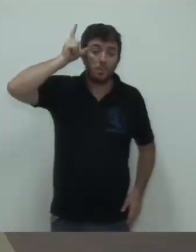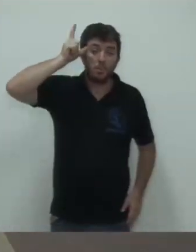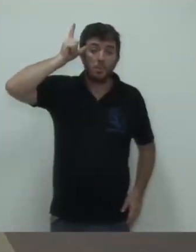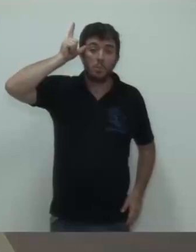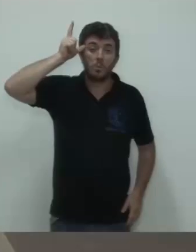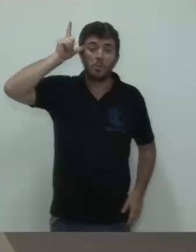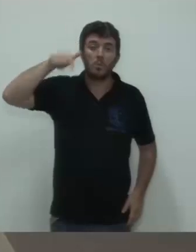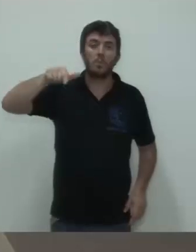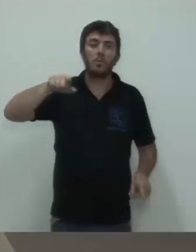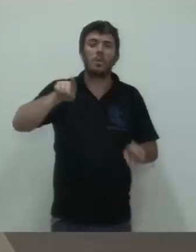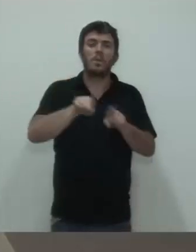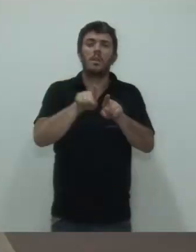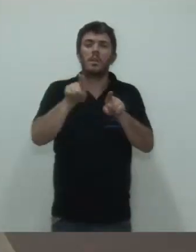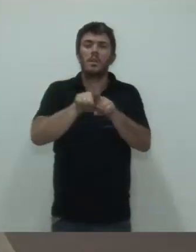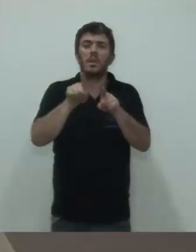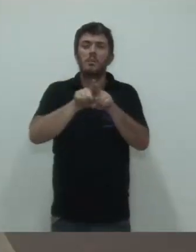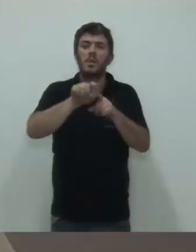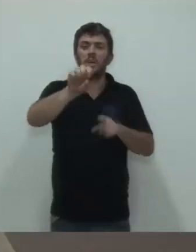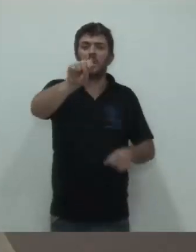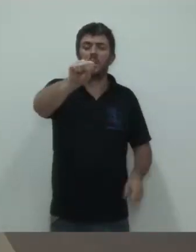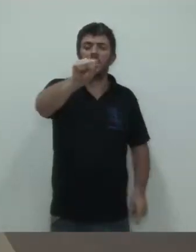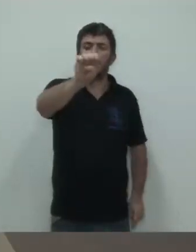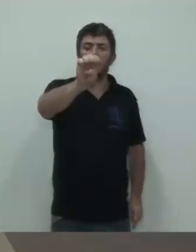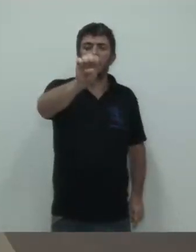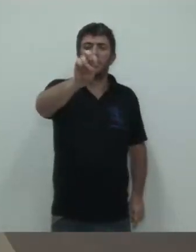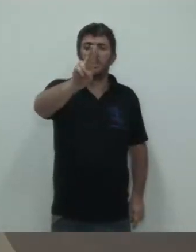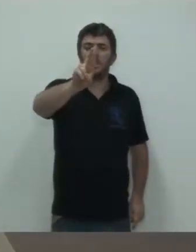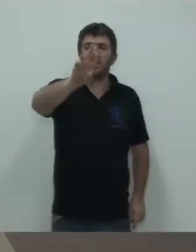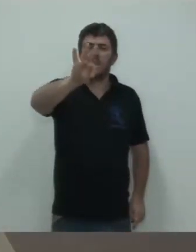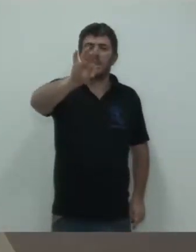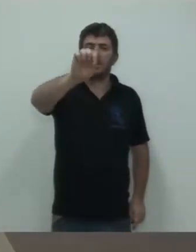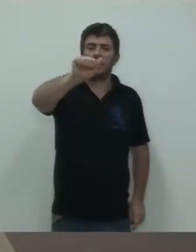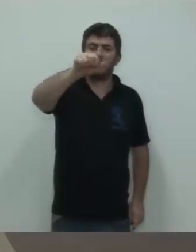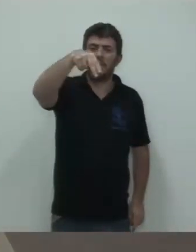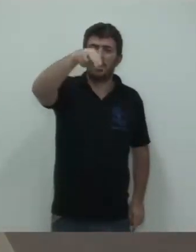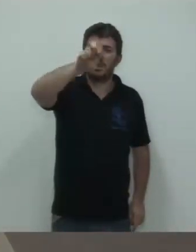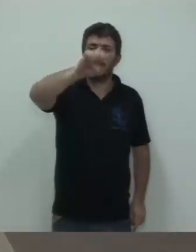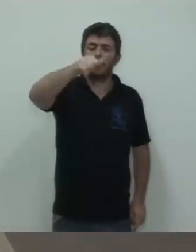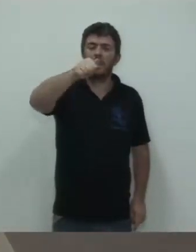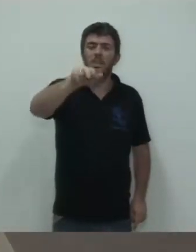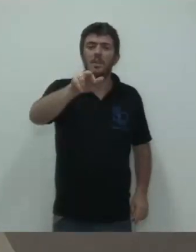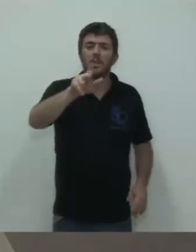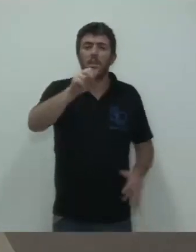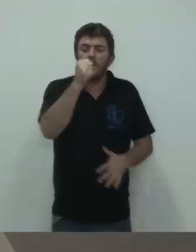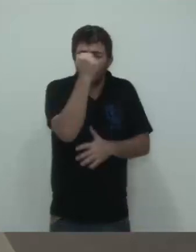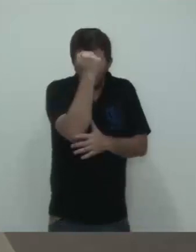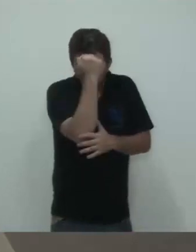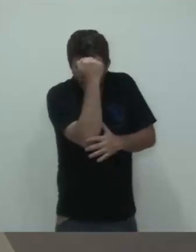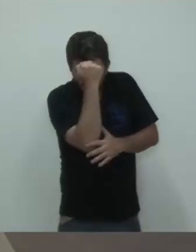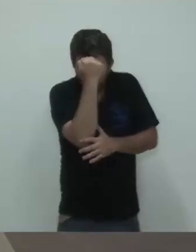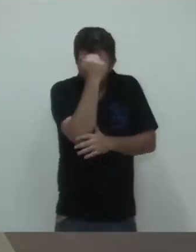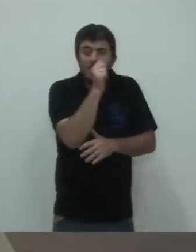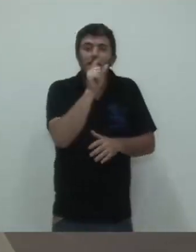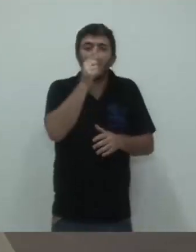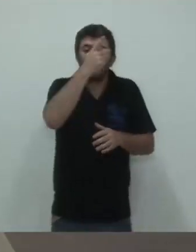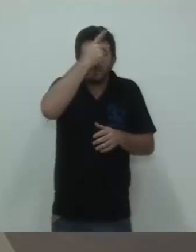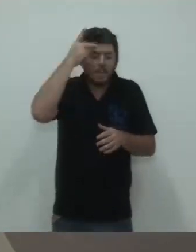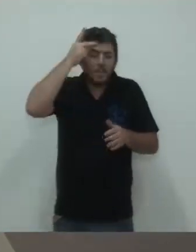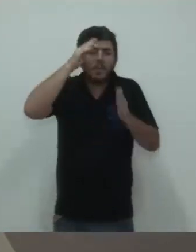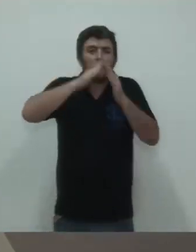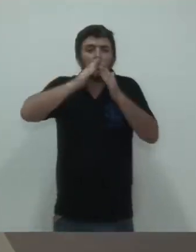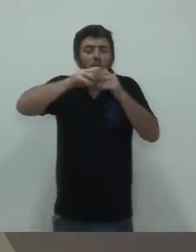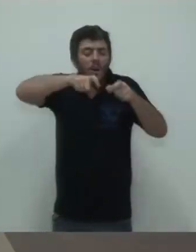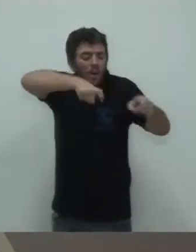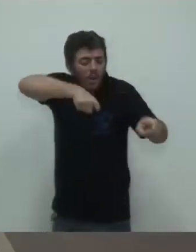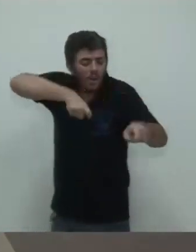onde a gente procura ali resgatar algumas tradições que, no decorrer do tempo, sobretudo do homem do interior, do povo caipira,